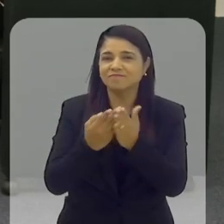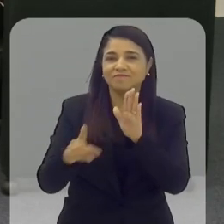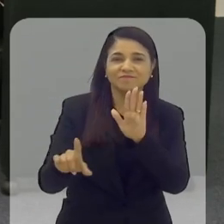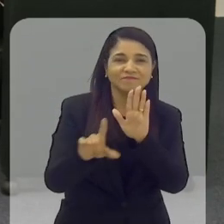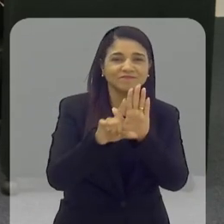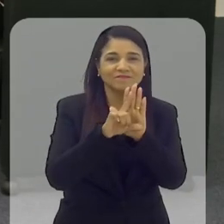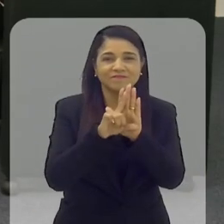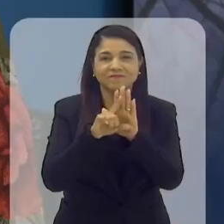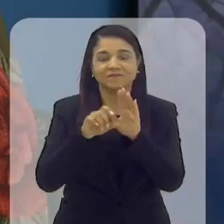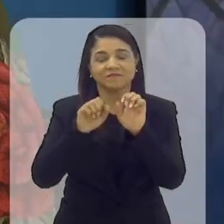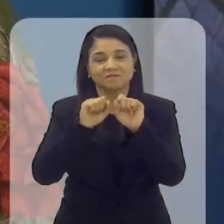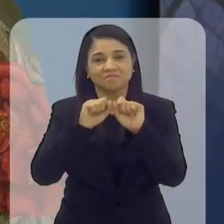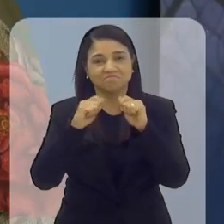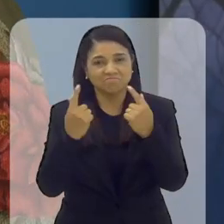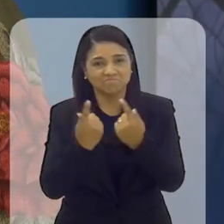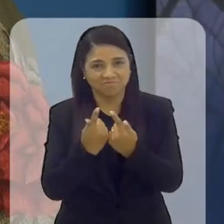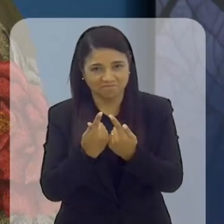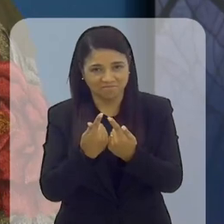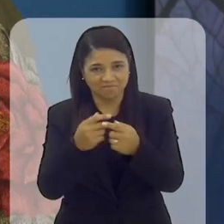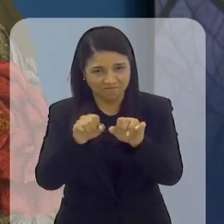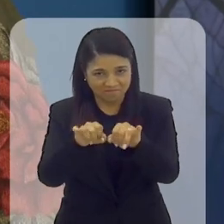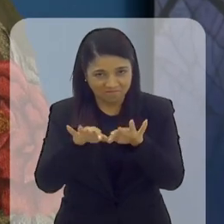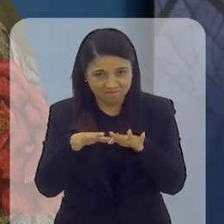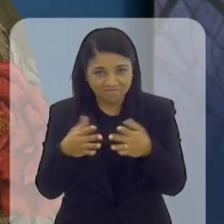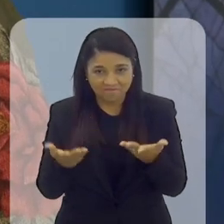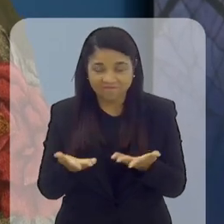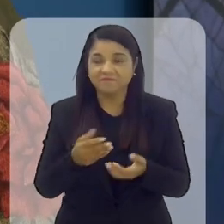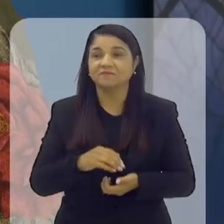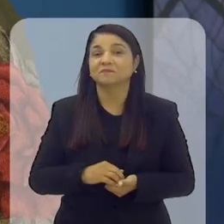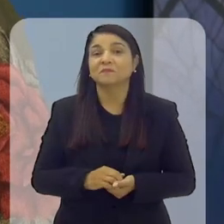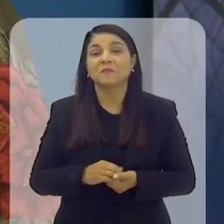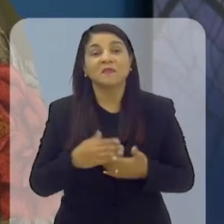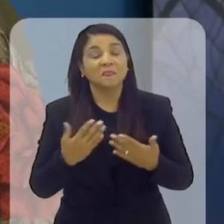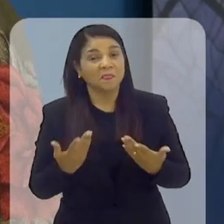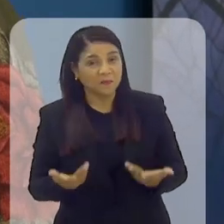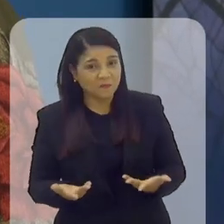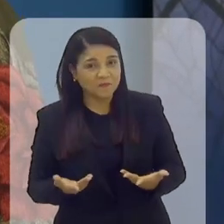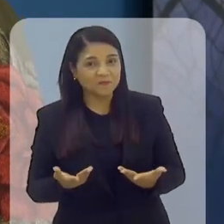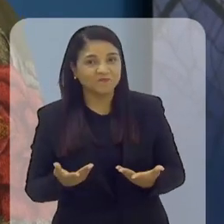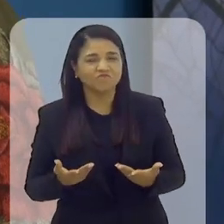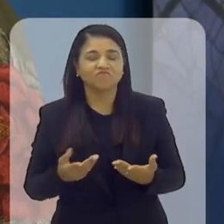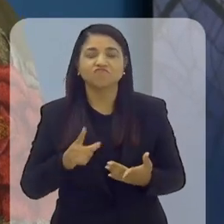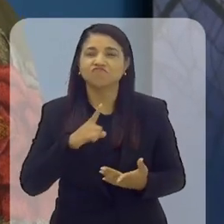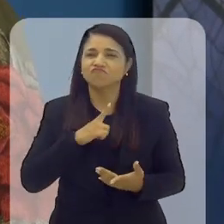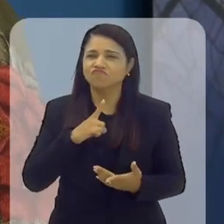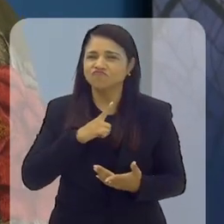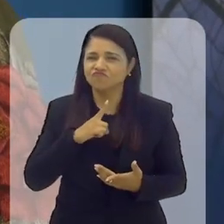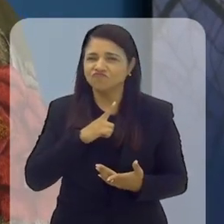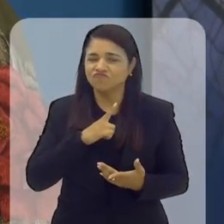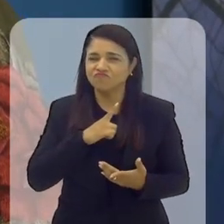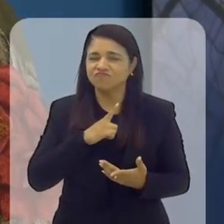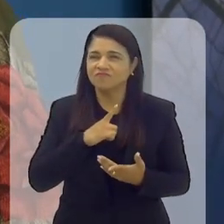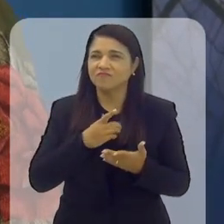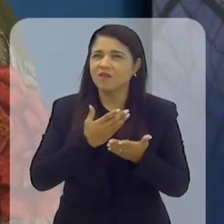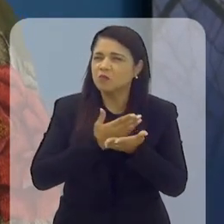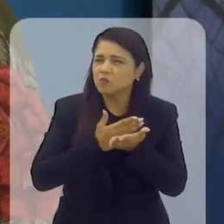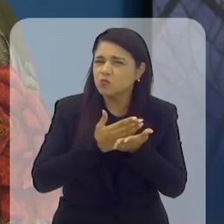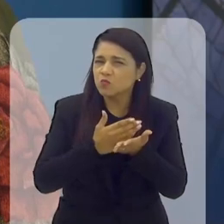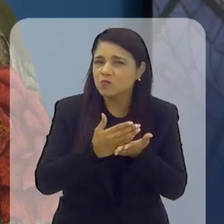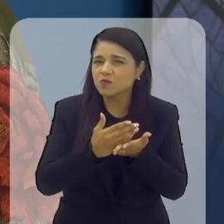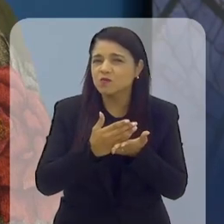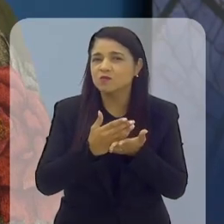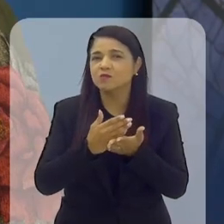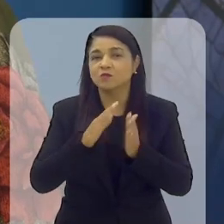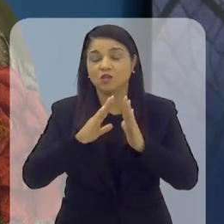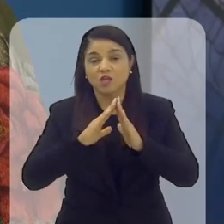escola do Legislativo aqui na Assembleia? Bem, havia naquele começo